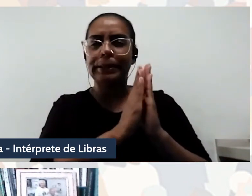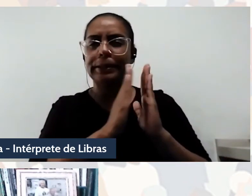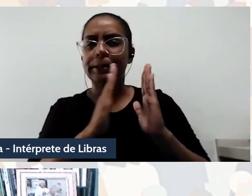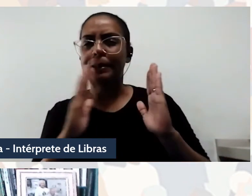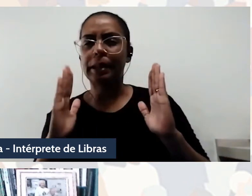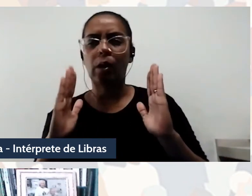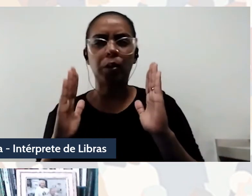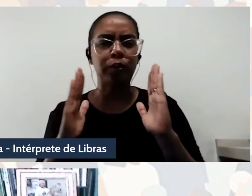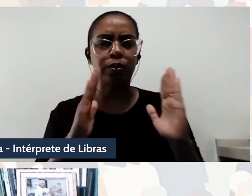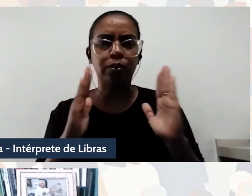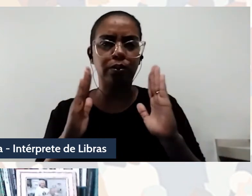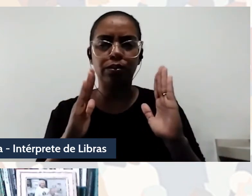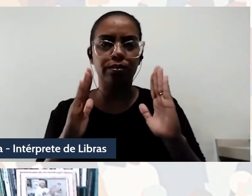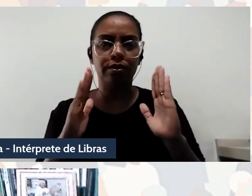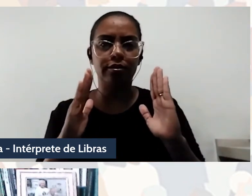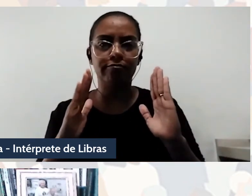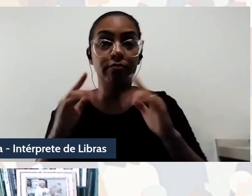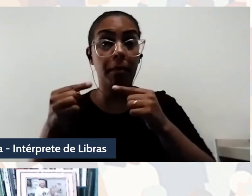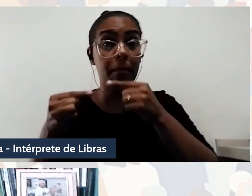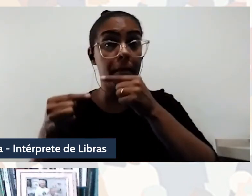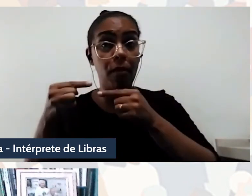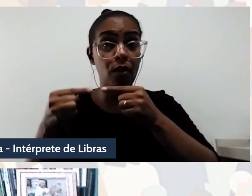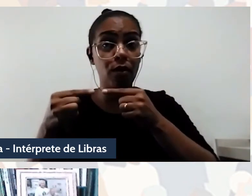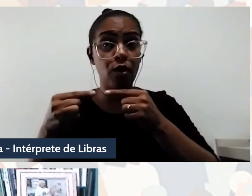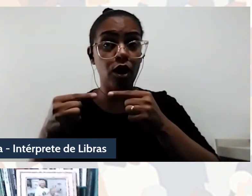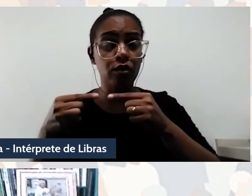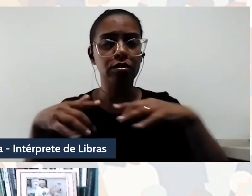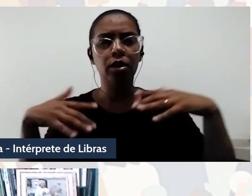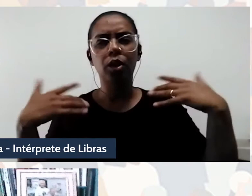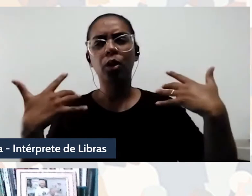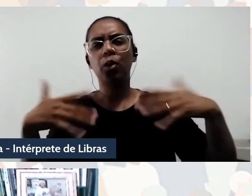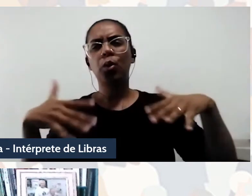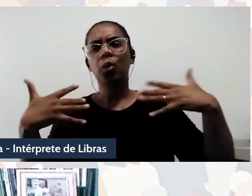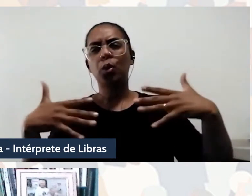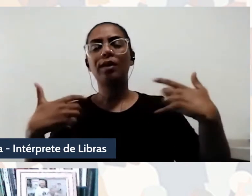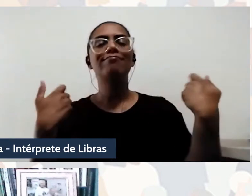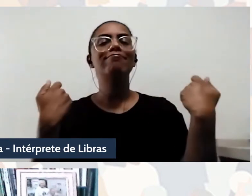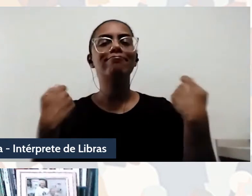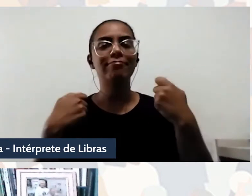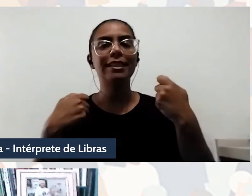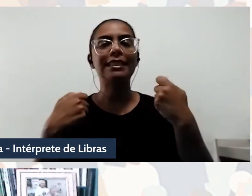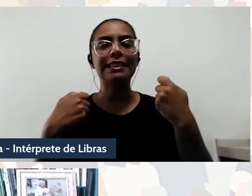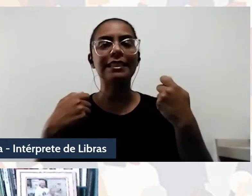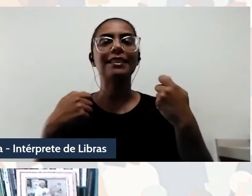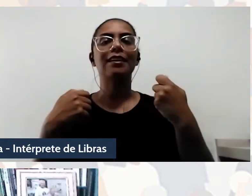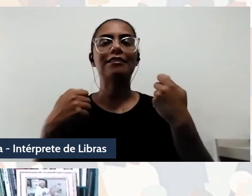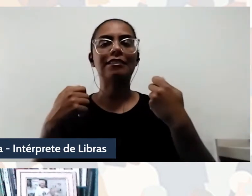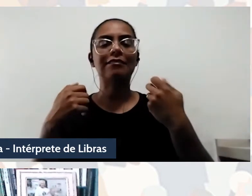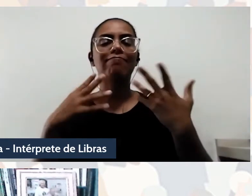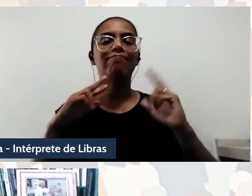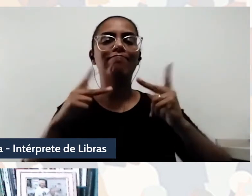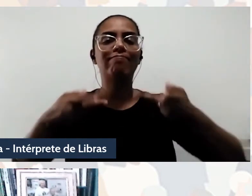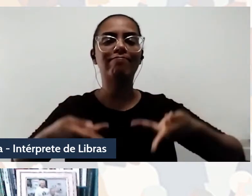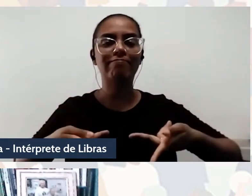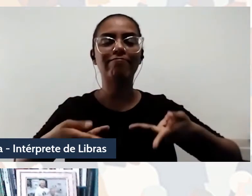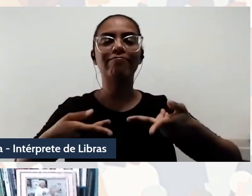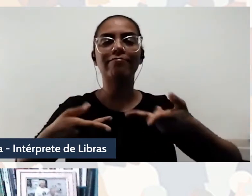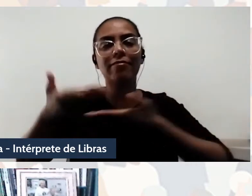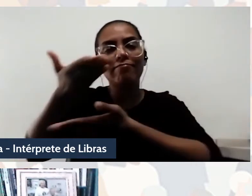que a reumanizar é essencial, né? Então, eu te agradeço muito por essa fala